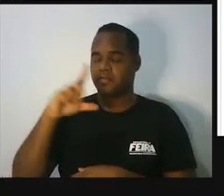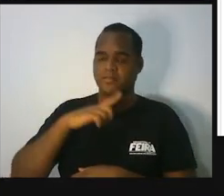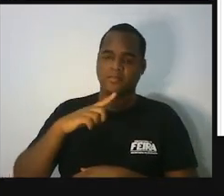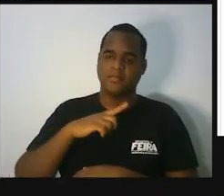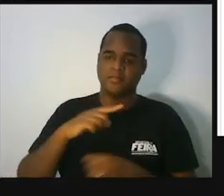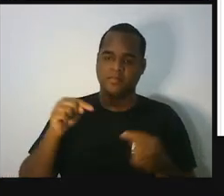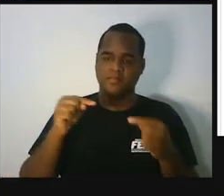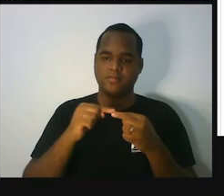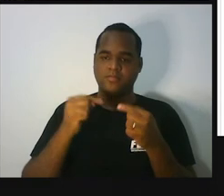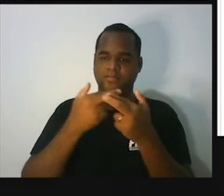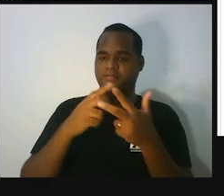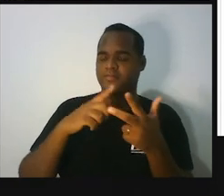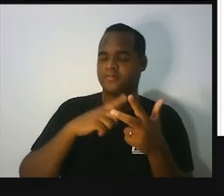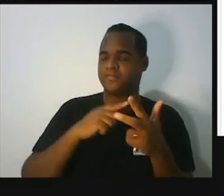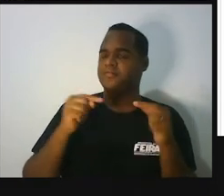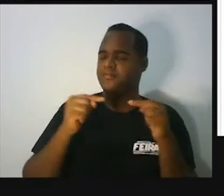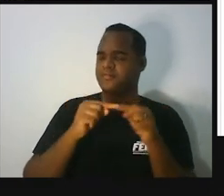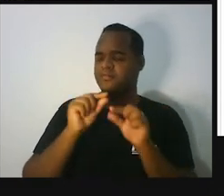ângulos internos dele.